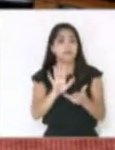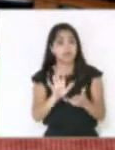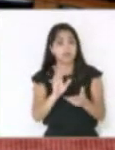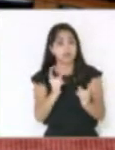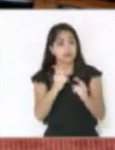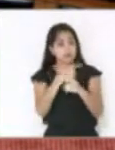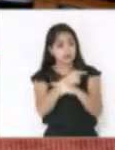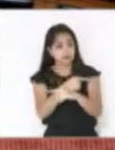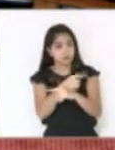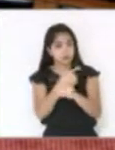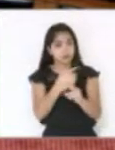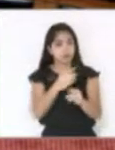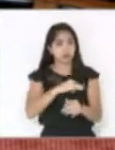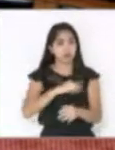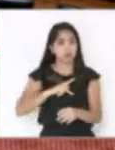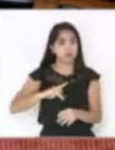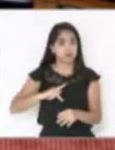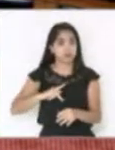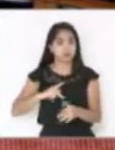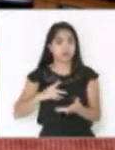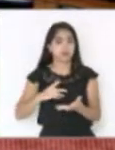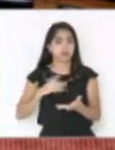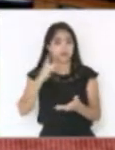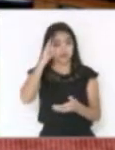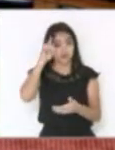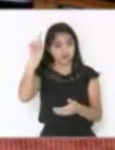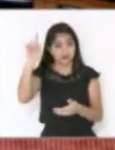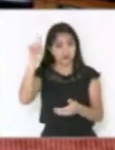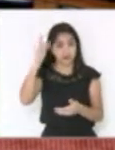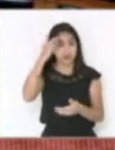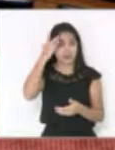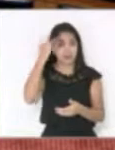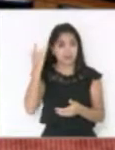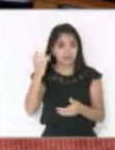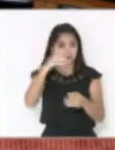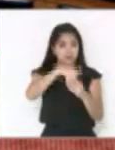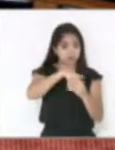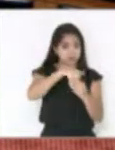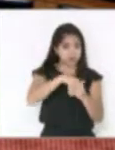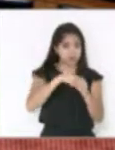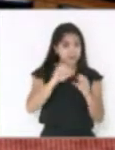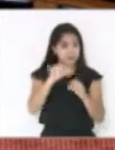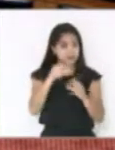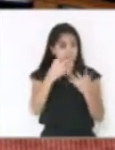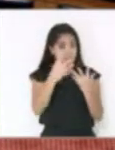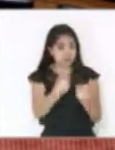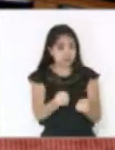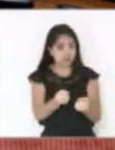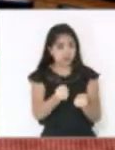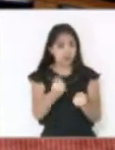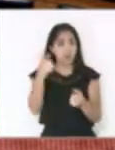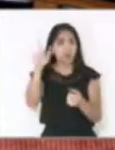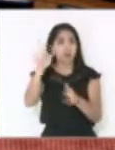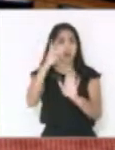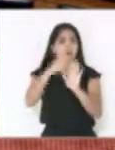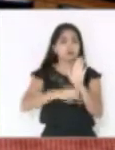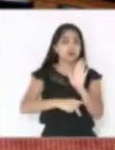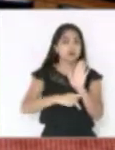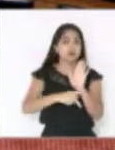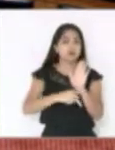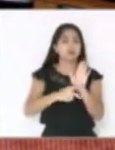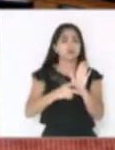contrapartida, o Ministério, nós vamos votar no dia de amanhã, se vossa excelência pautar, o outro projeto que